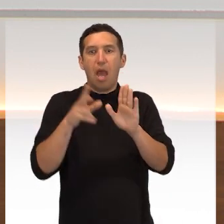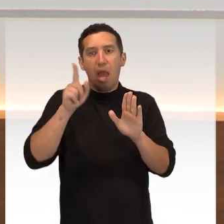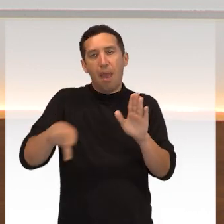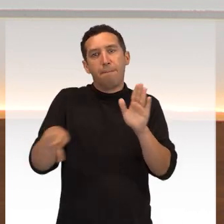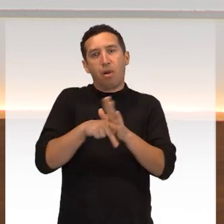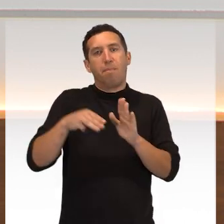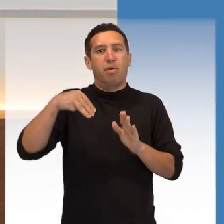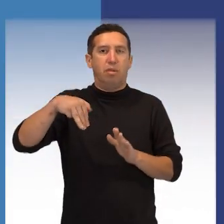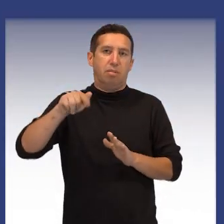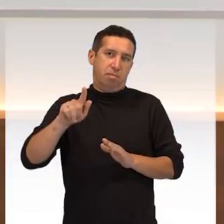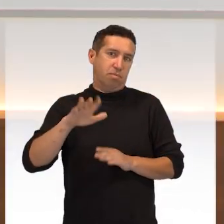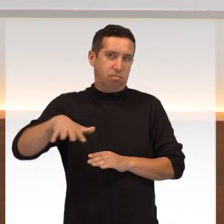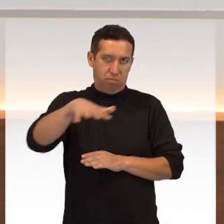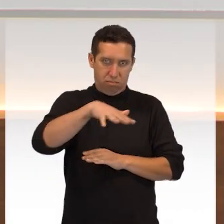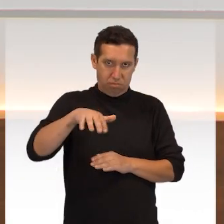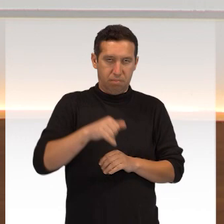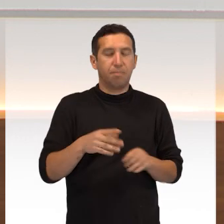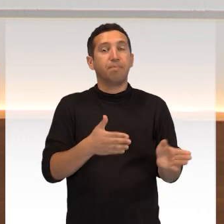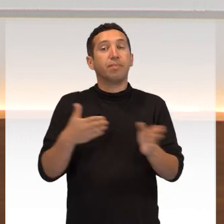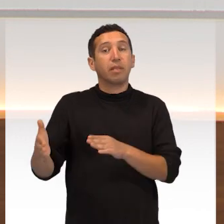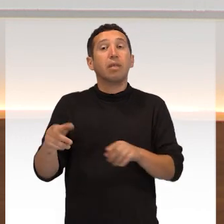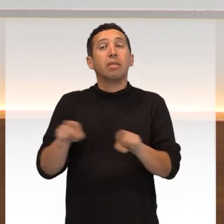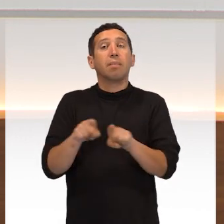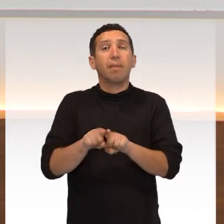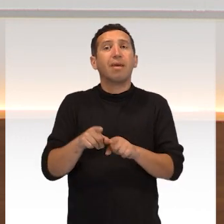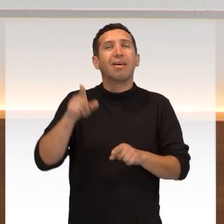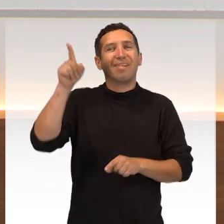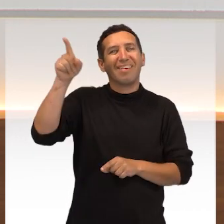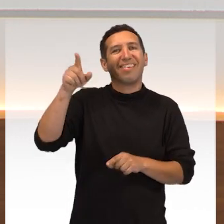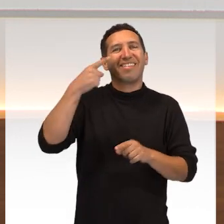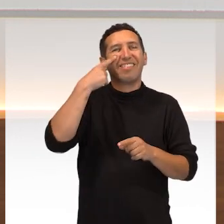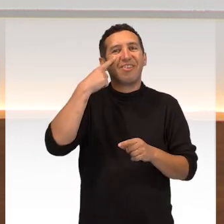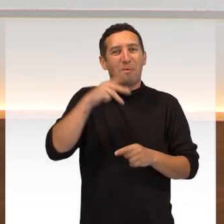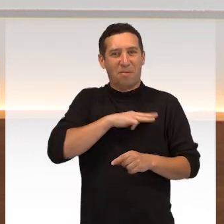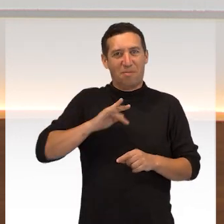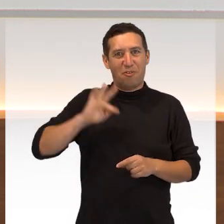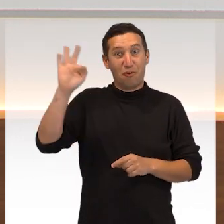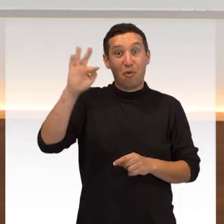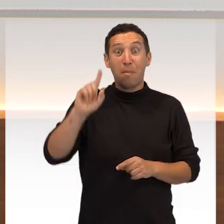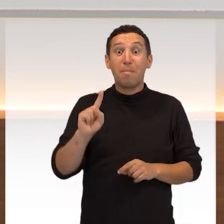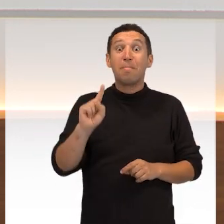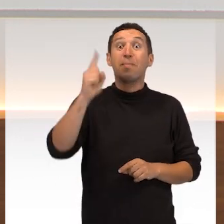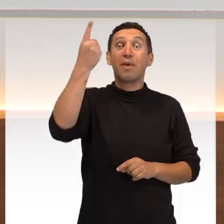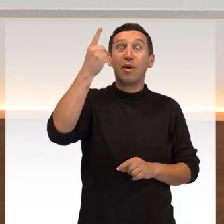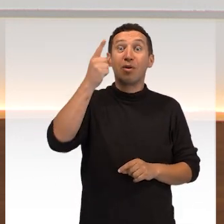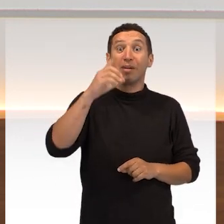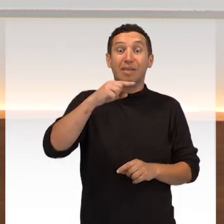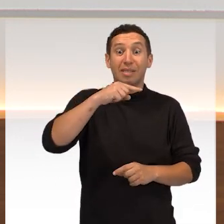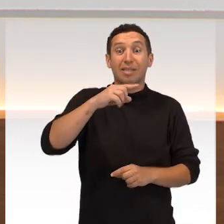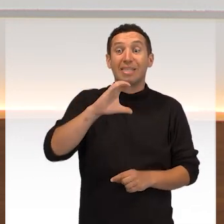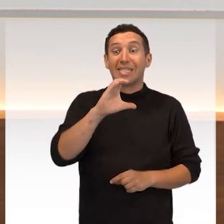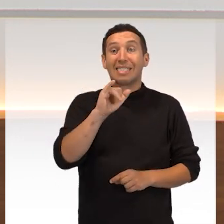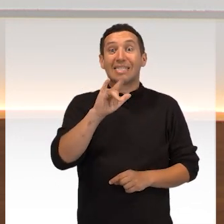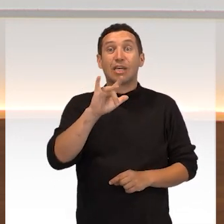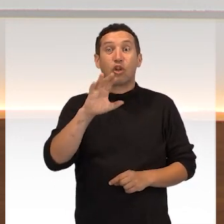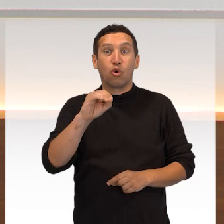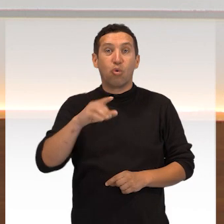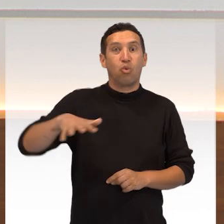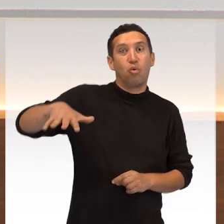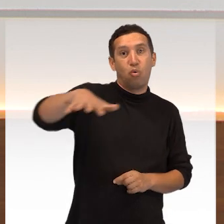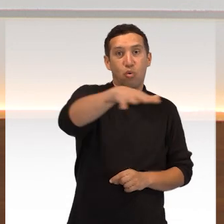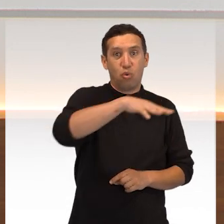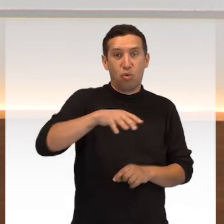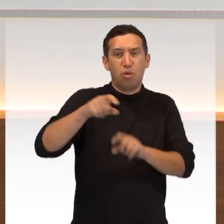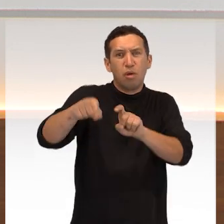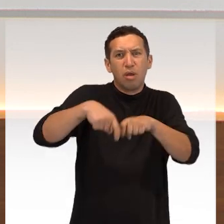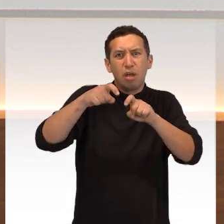região do Triângulo Mineiro. No Pará, o Ministério Público Federal divulgou os resultados do primeiro ciclo de auditorias